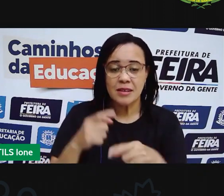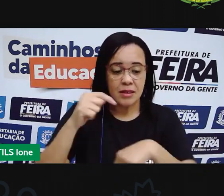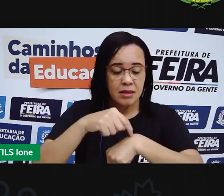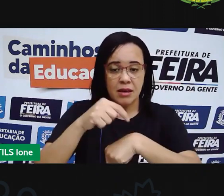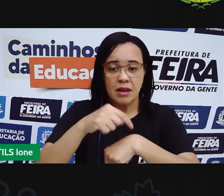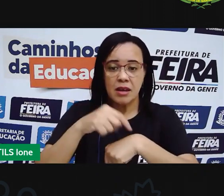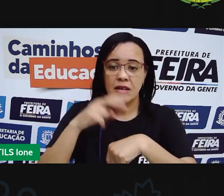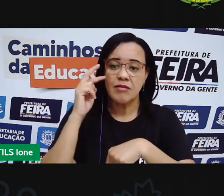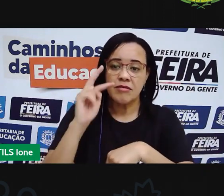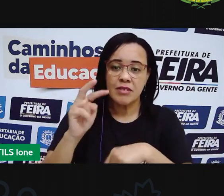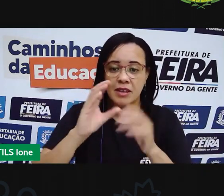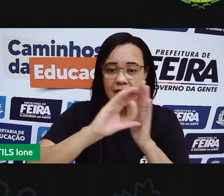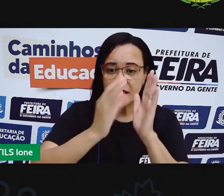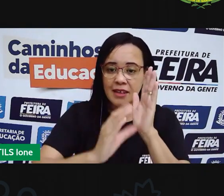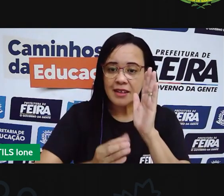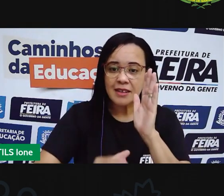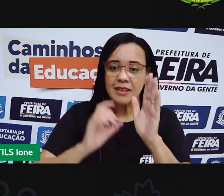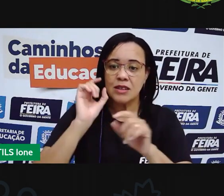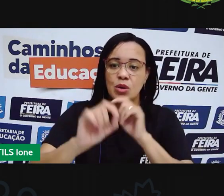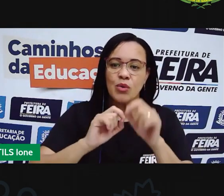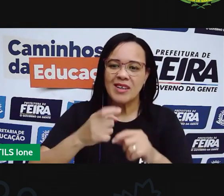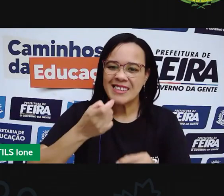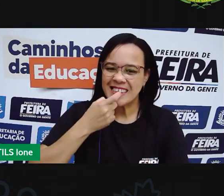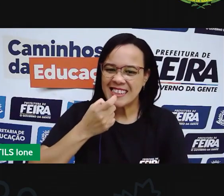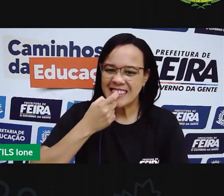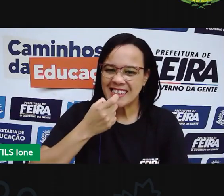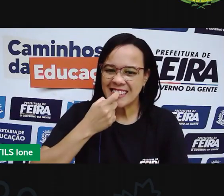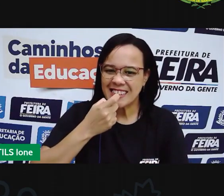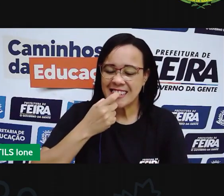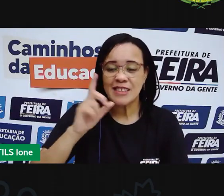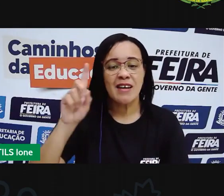vai ser para que eles tenham de plástico.